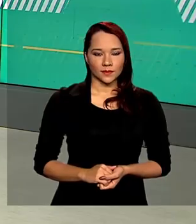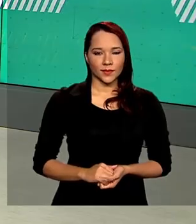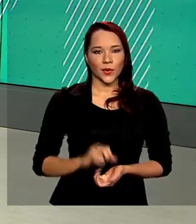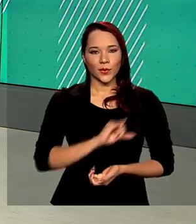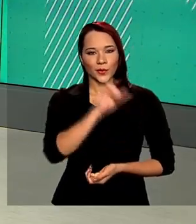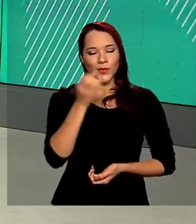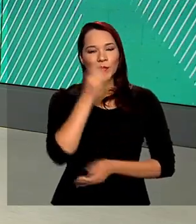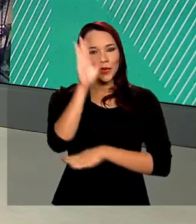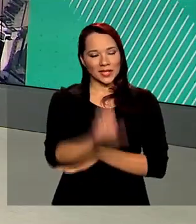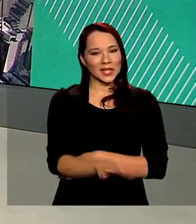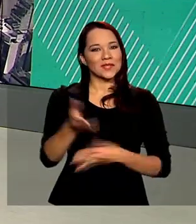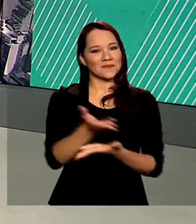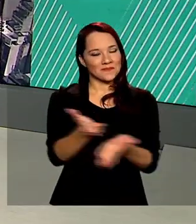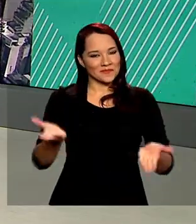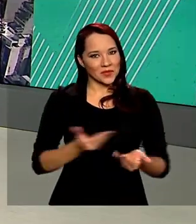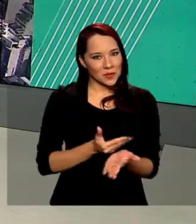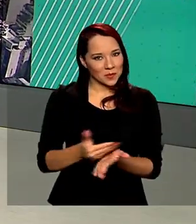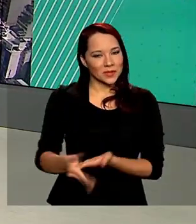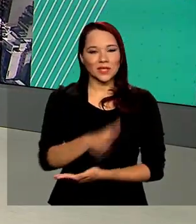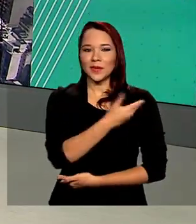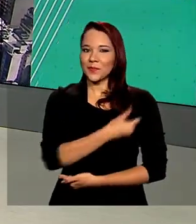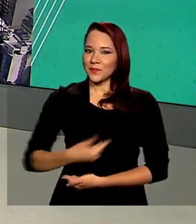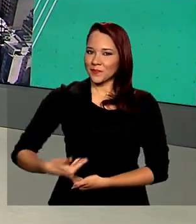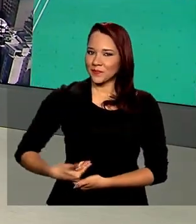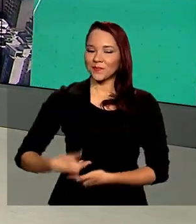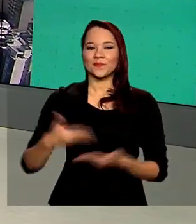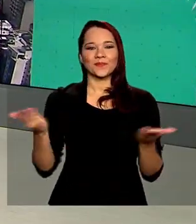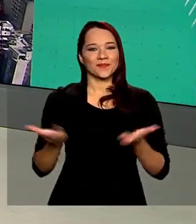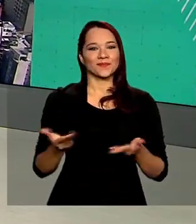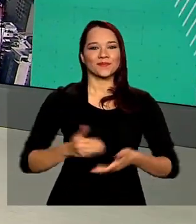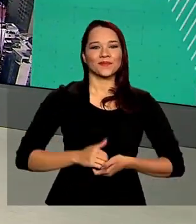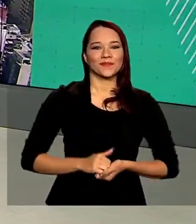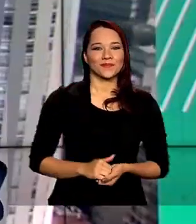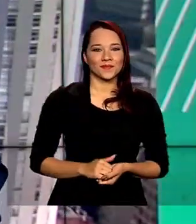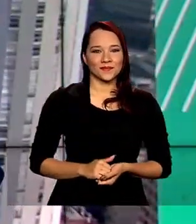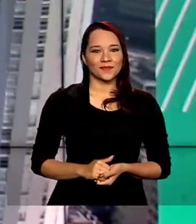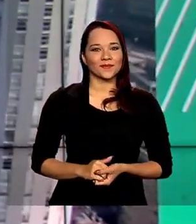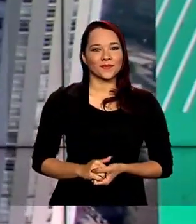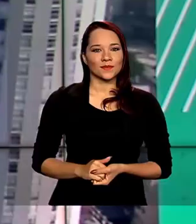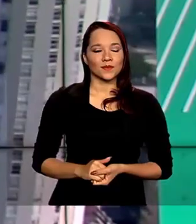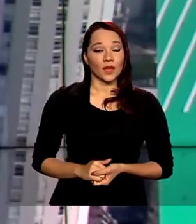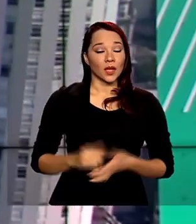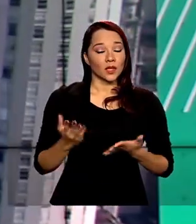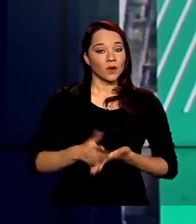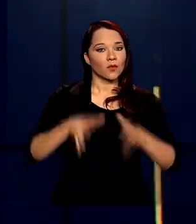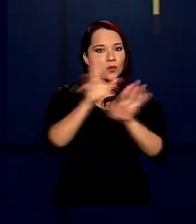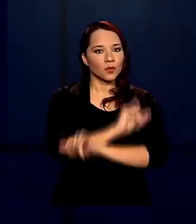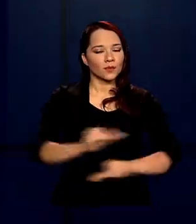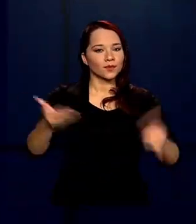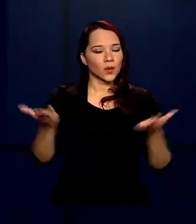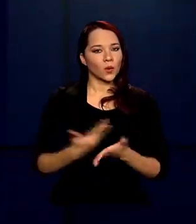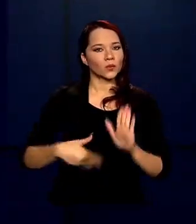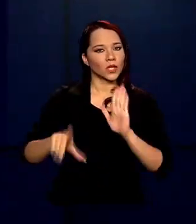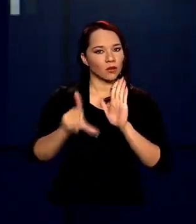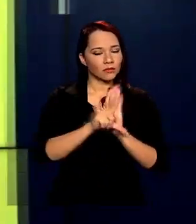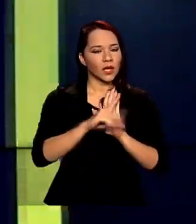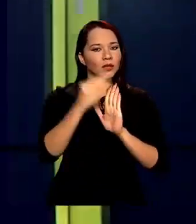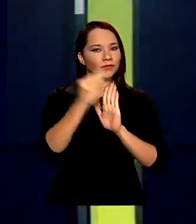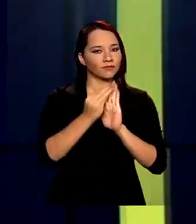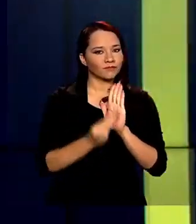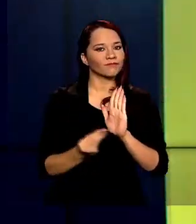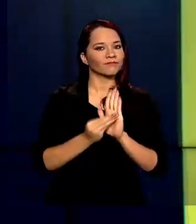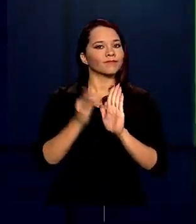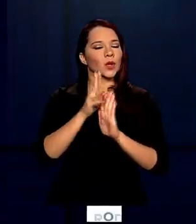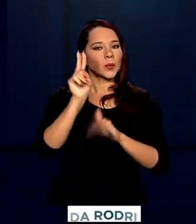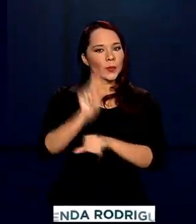Olá, boa tarde para você. Estamos de volta com mais uma edição do Governo Agora. Foi publicada hoje a lei que define medidas de